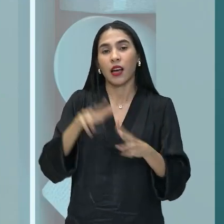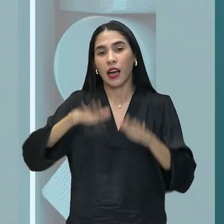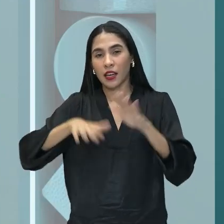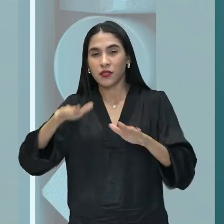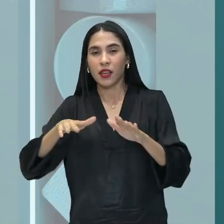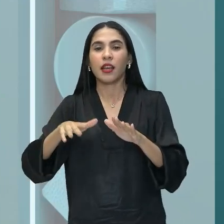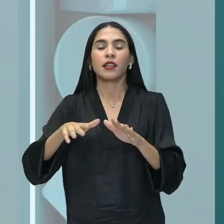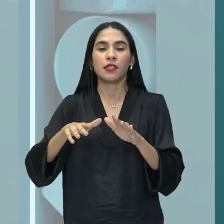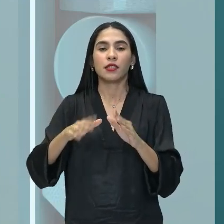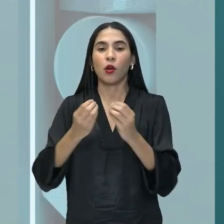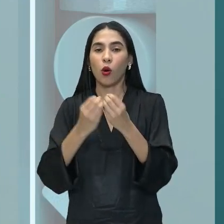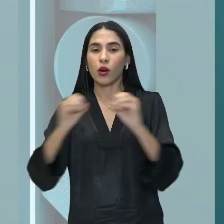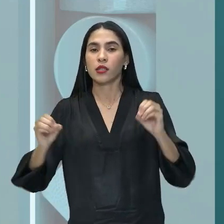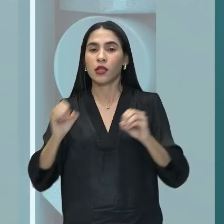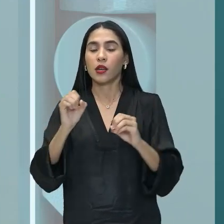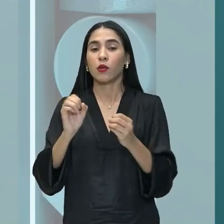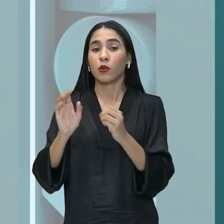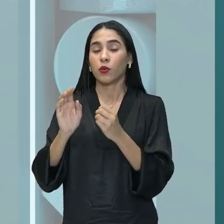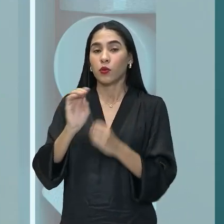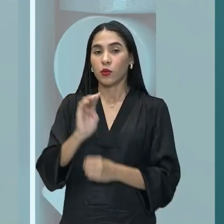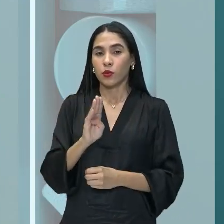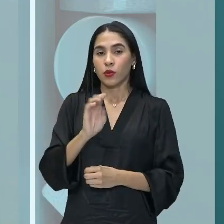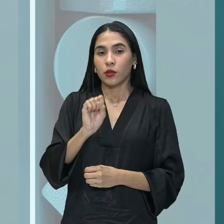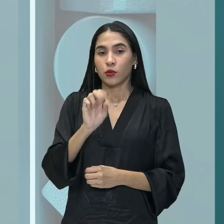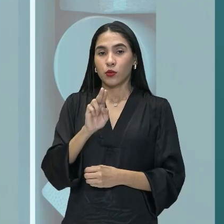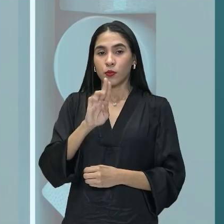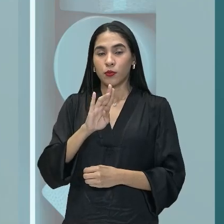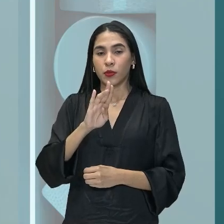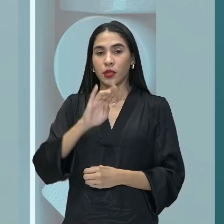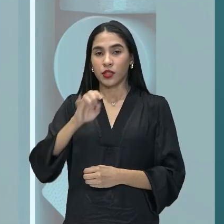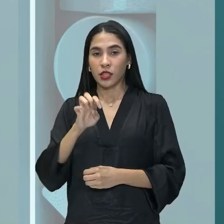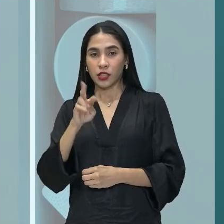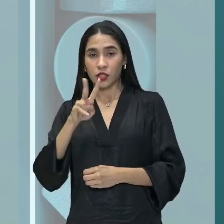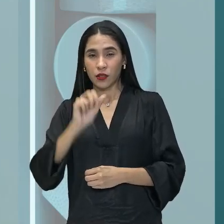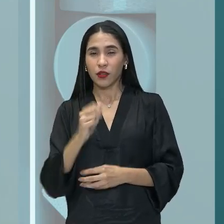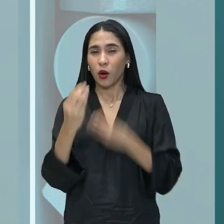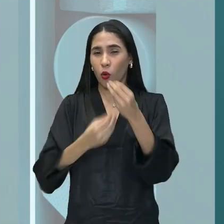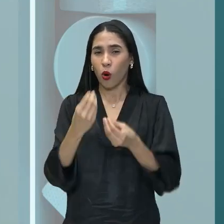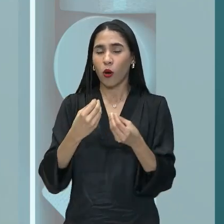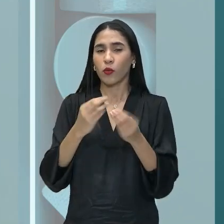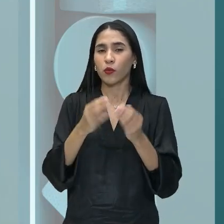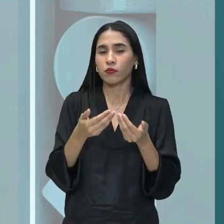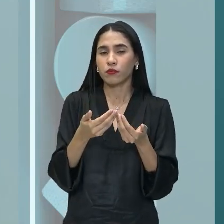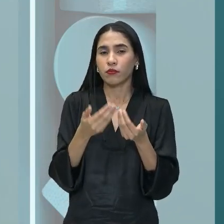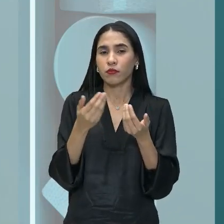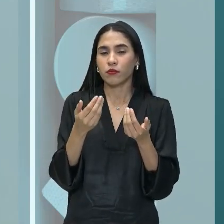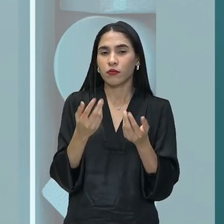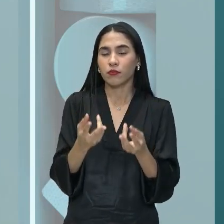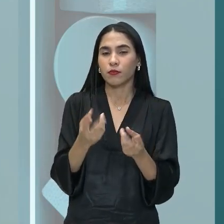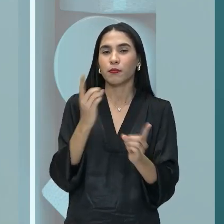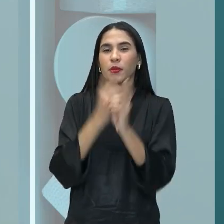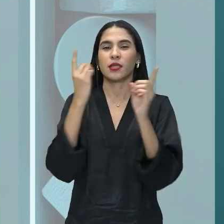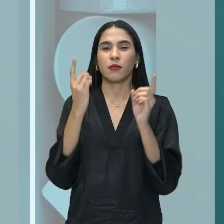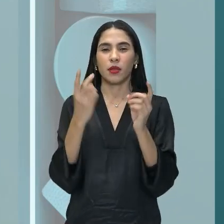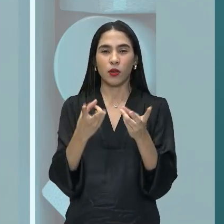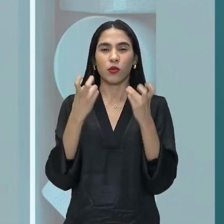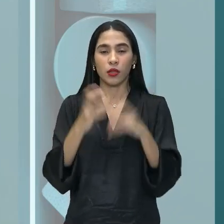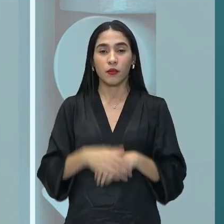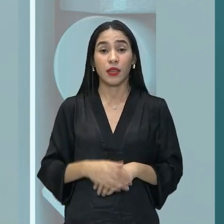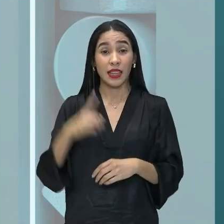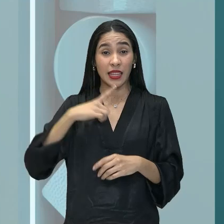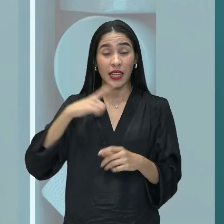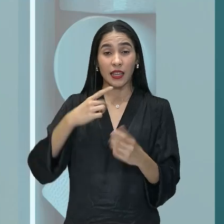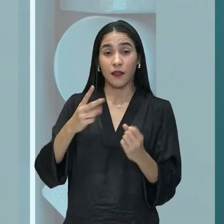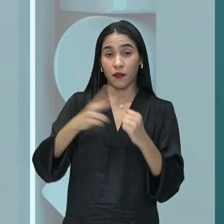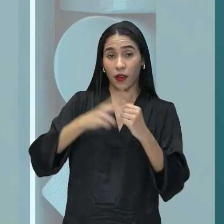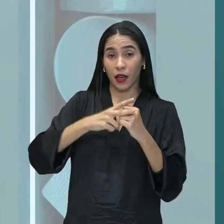subjetiva. Como eu vou verificar? Perceba que as duas têm a presença ali de um verbo de ligação. Ok? Como eu vou